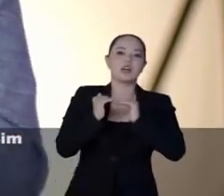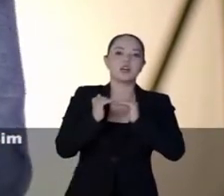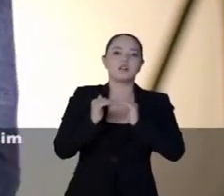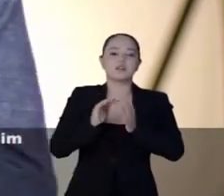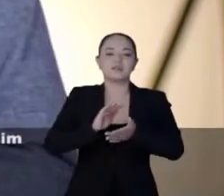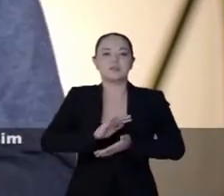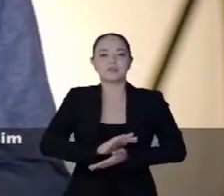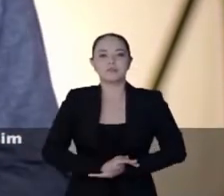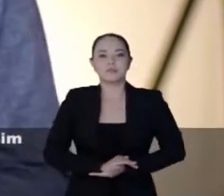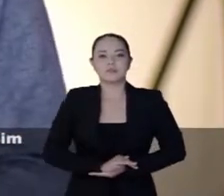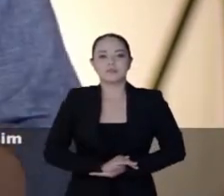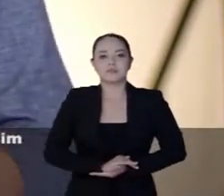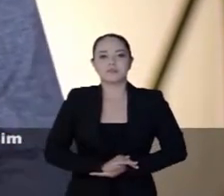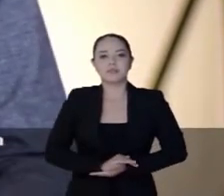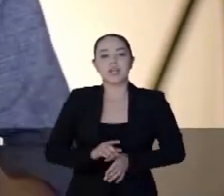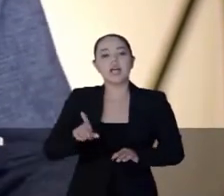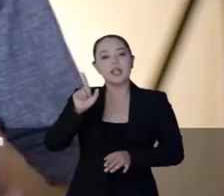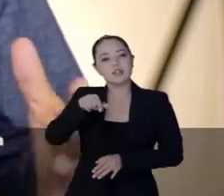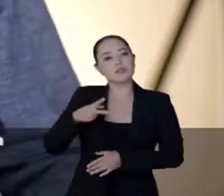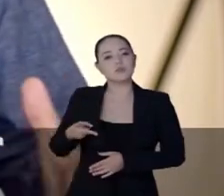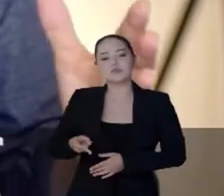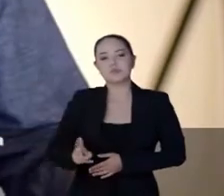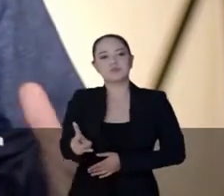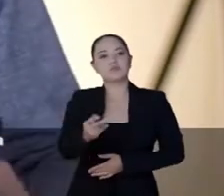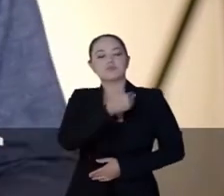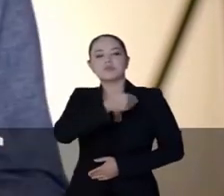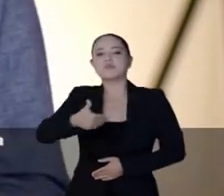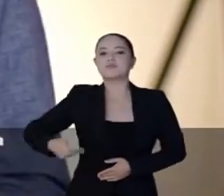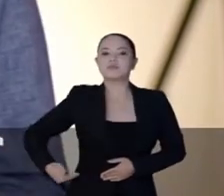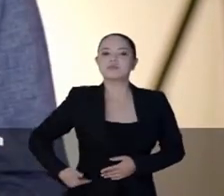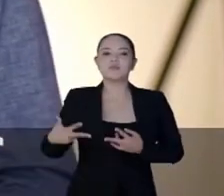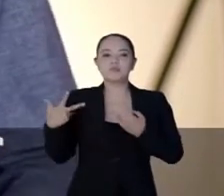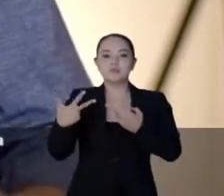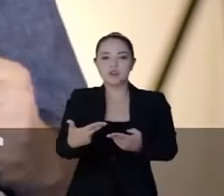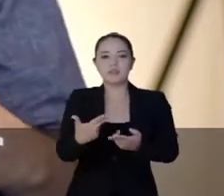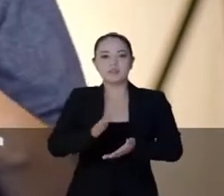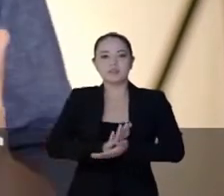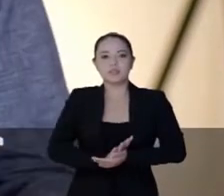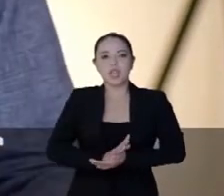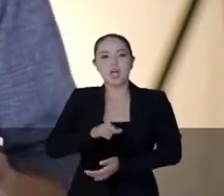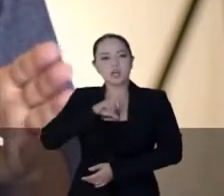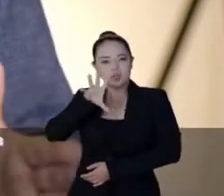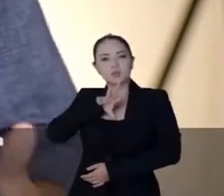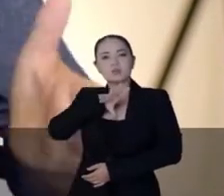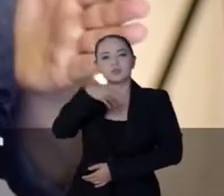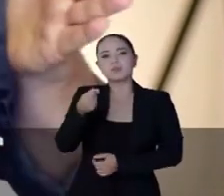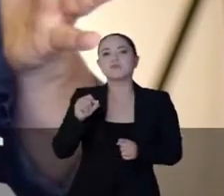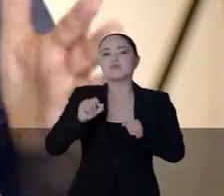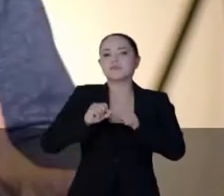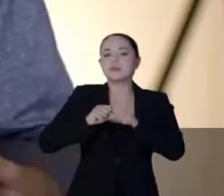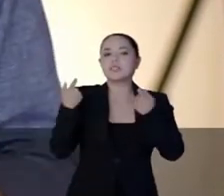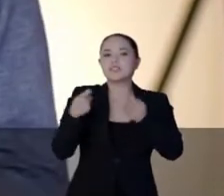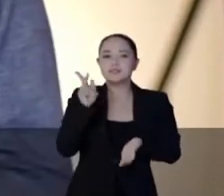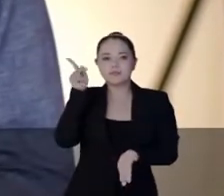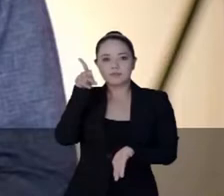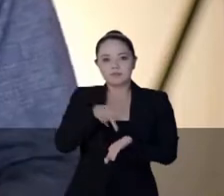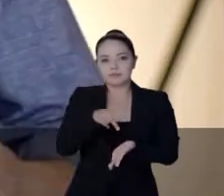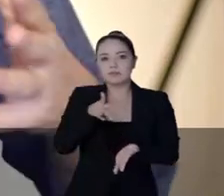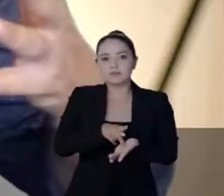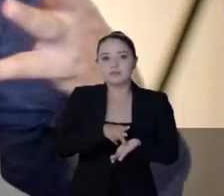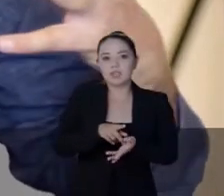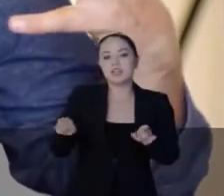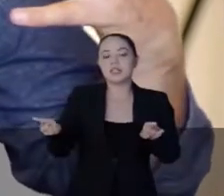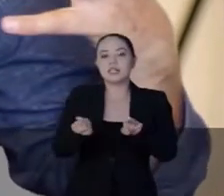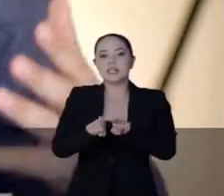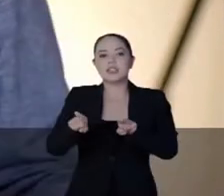menores de qualquer tipo. E é assim que quero ser governador. Com a coragem para fazer o que precisa ser feito.